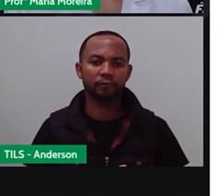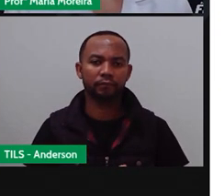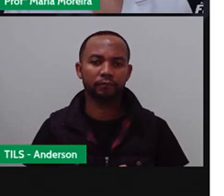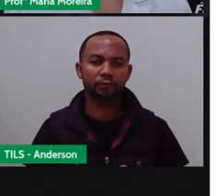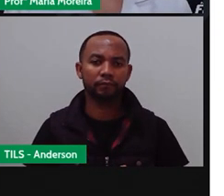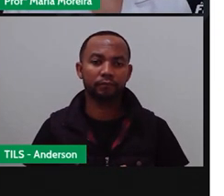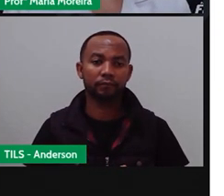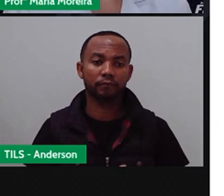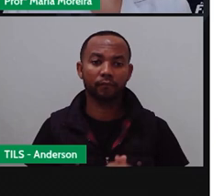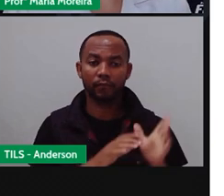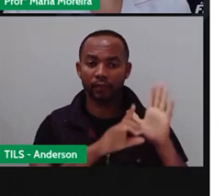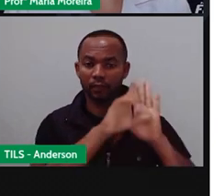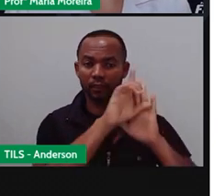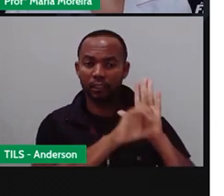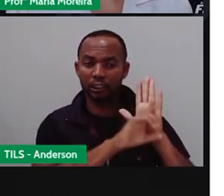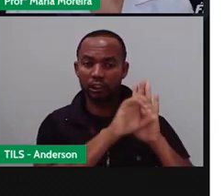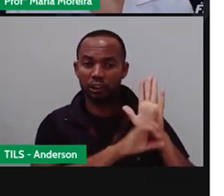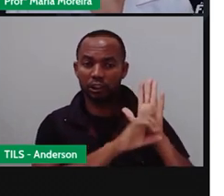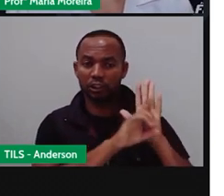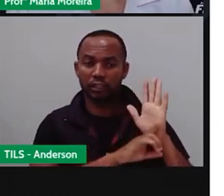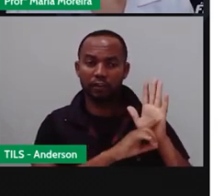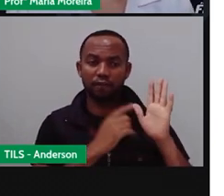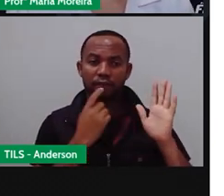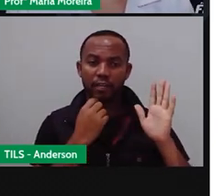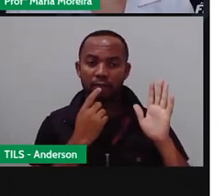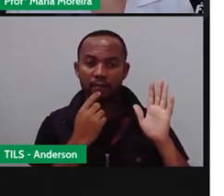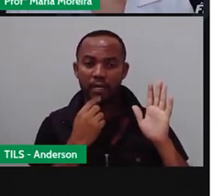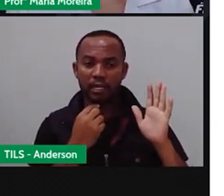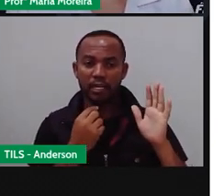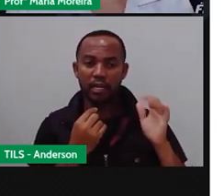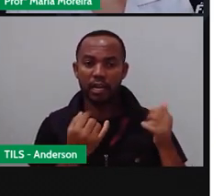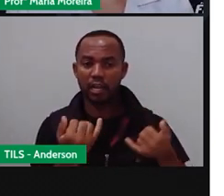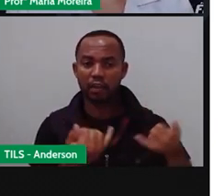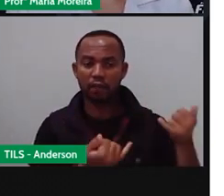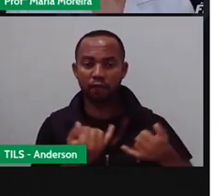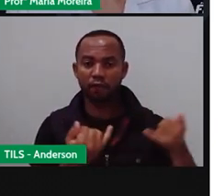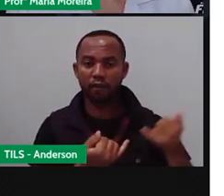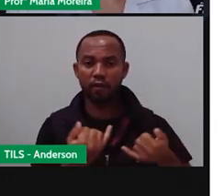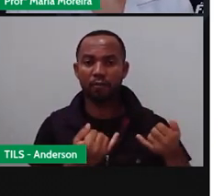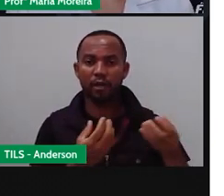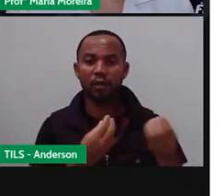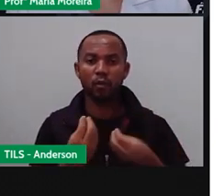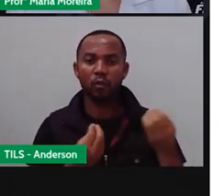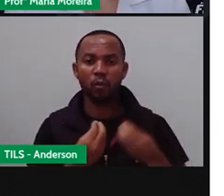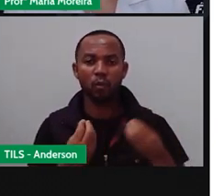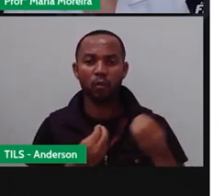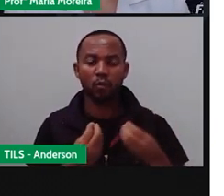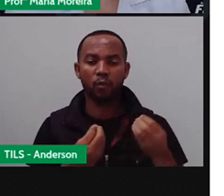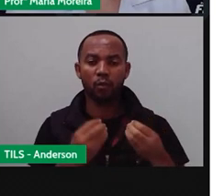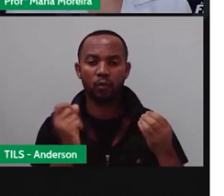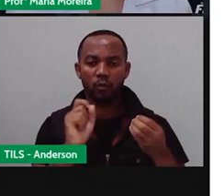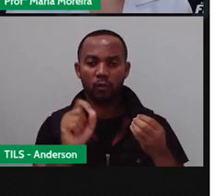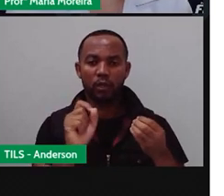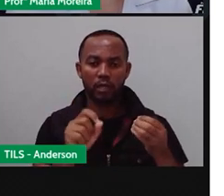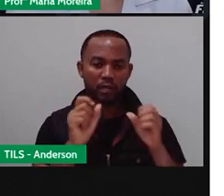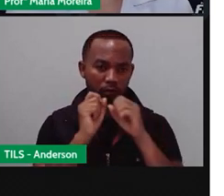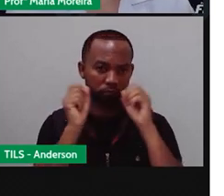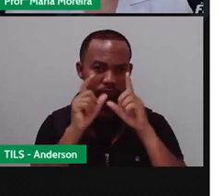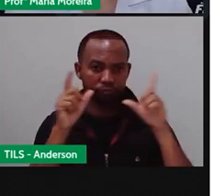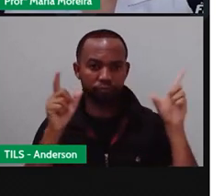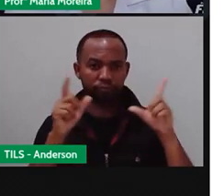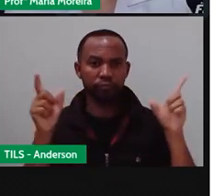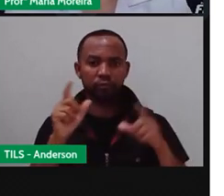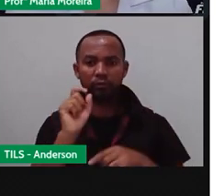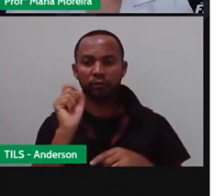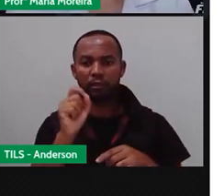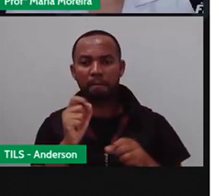Bom, a lista vermelha, gente, ao informar os dados de conservação, serve como um alerta sobre a